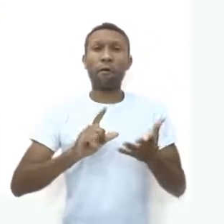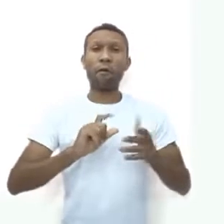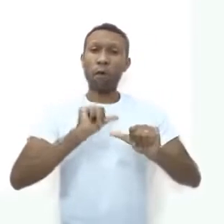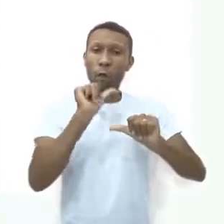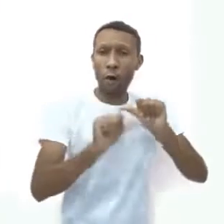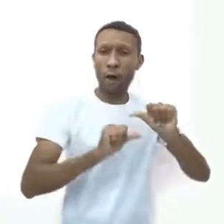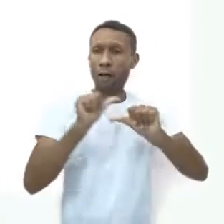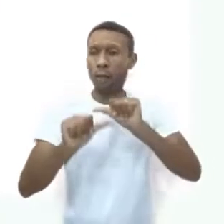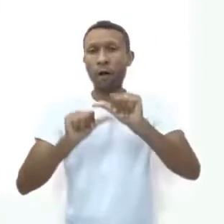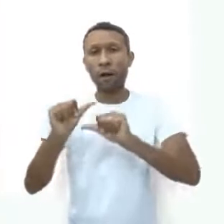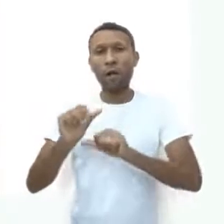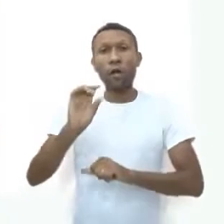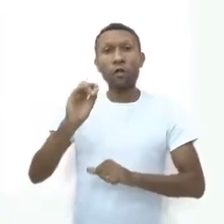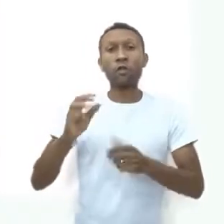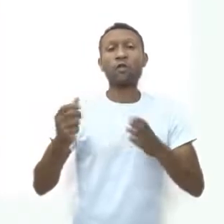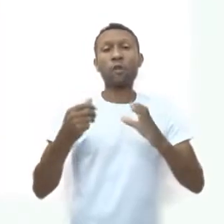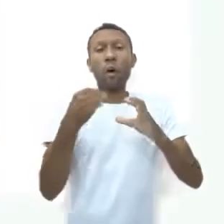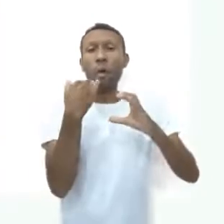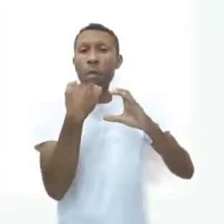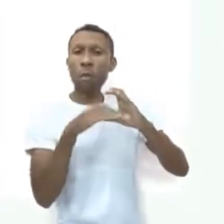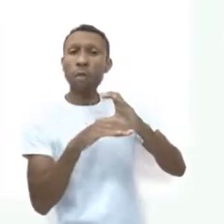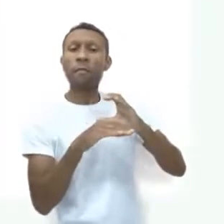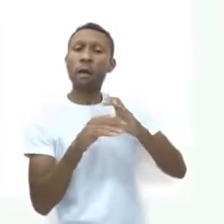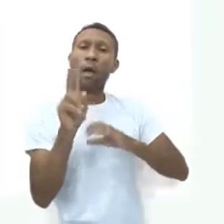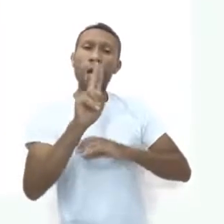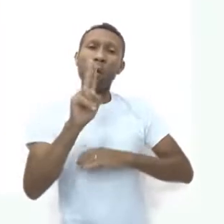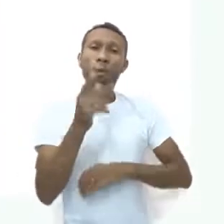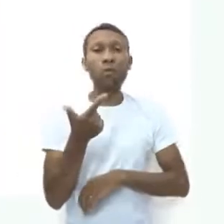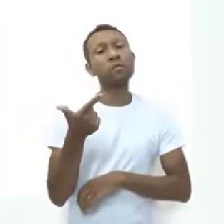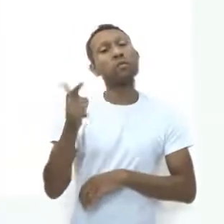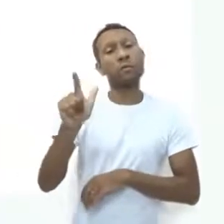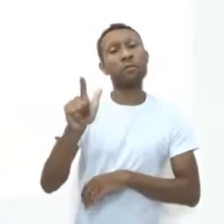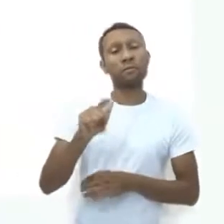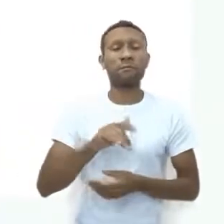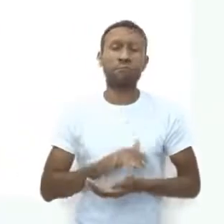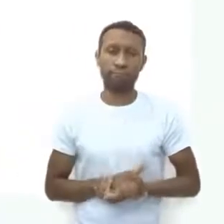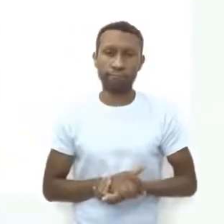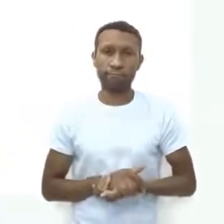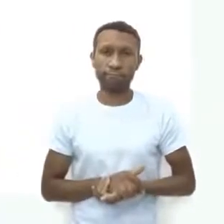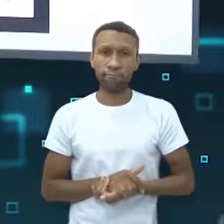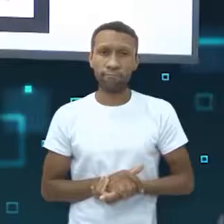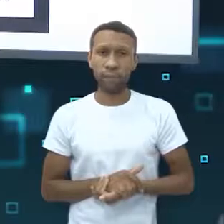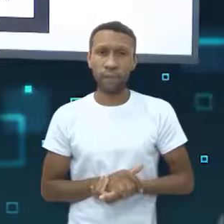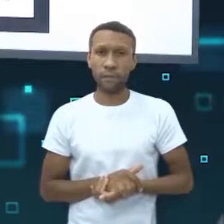ativar, só no e-mail que eu uso para logar nas redes sociais seria já o suficiente.